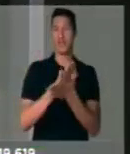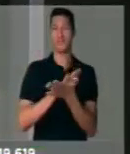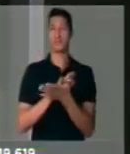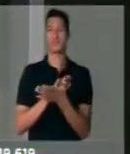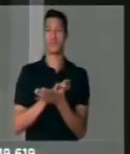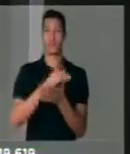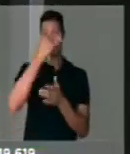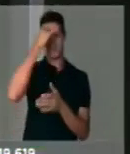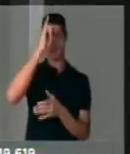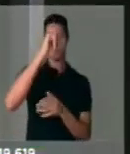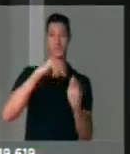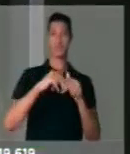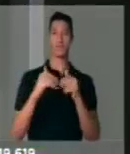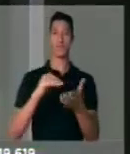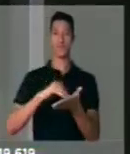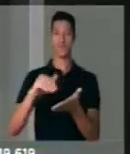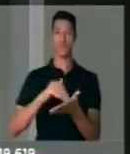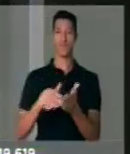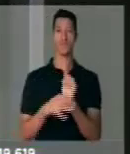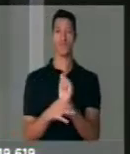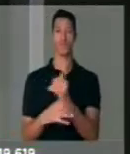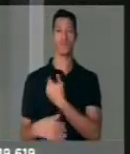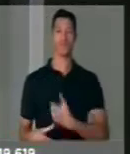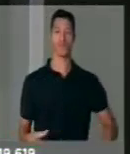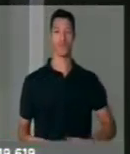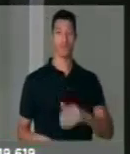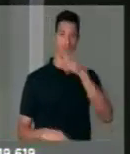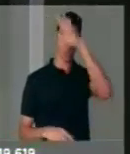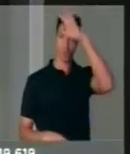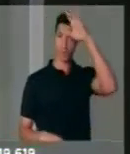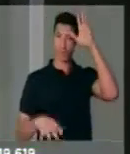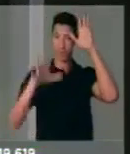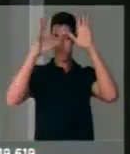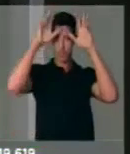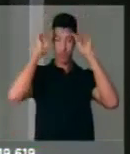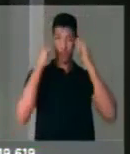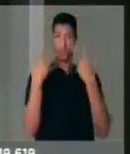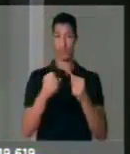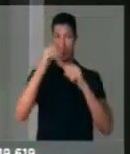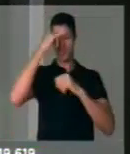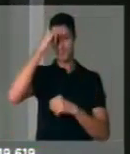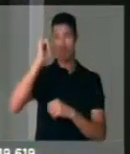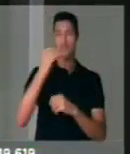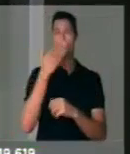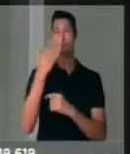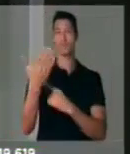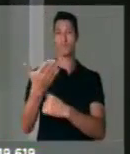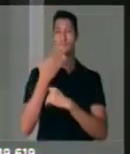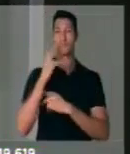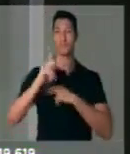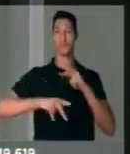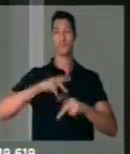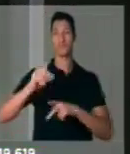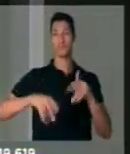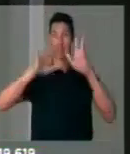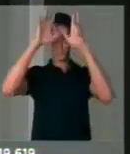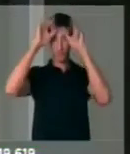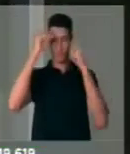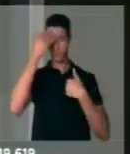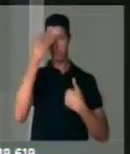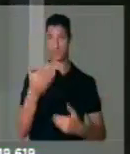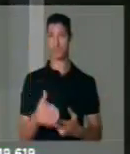foi evitada pela Secretaria de Segurança Pública do estado do Acre. Então, senhor presidente, vamos ao ministro da Justiça pedir socorro para a população do estado do Acre. Obrigado.